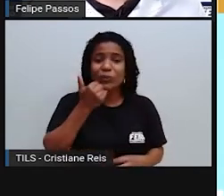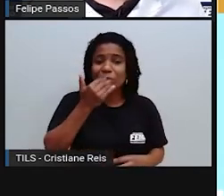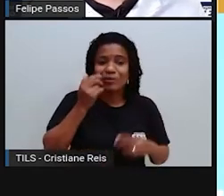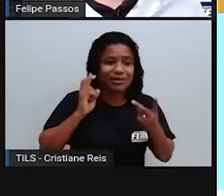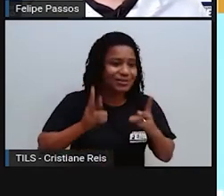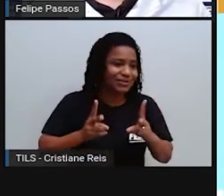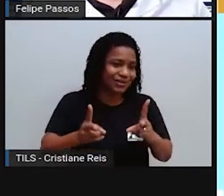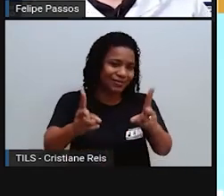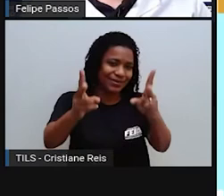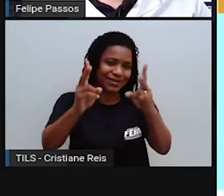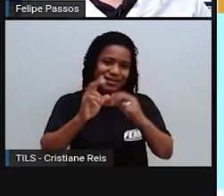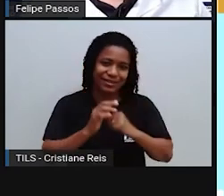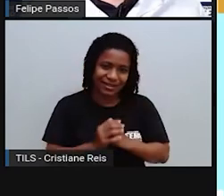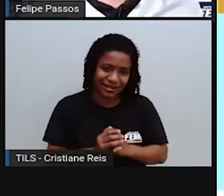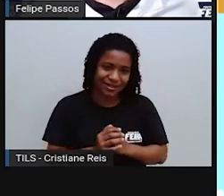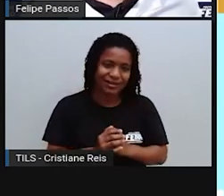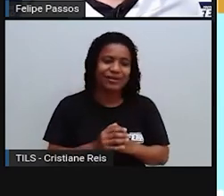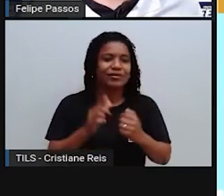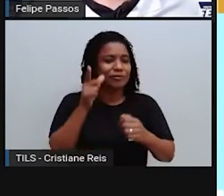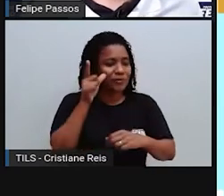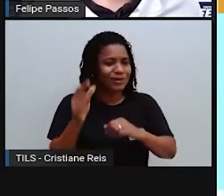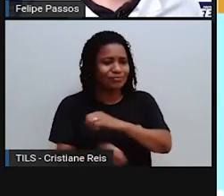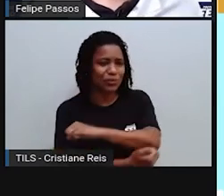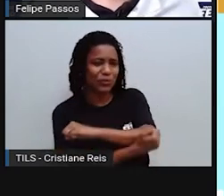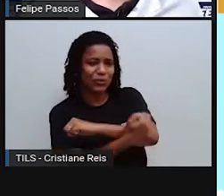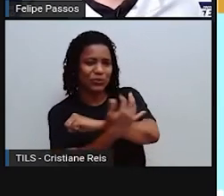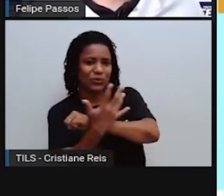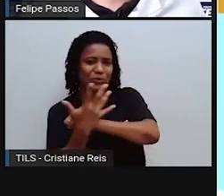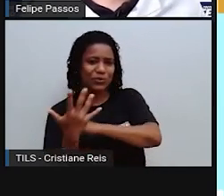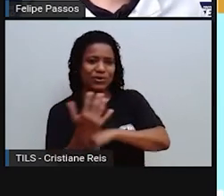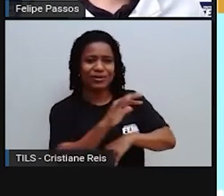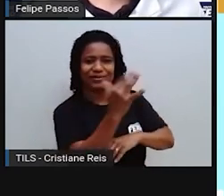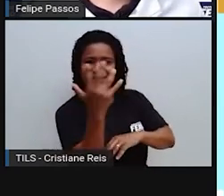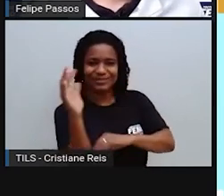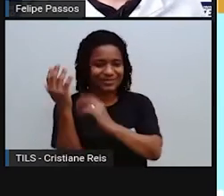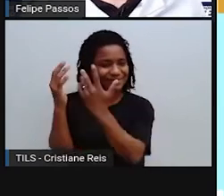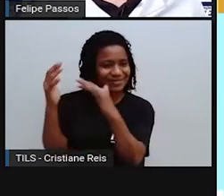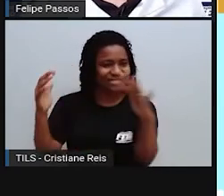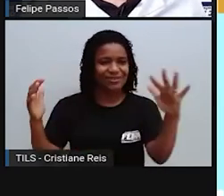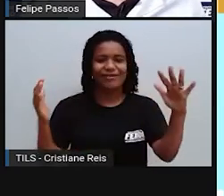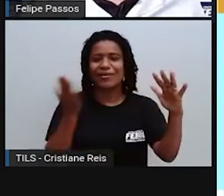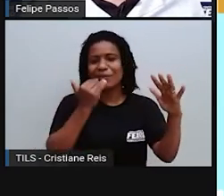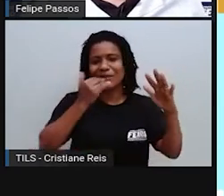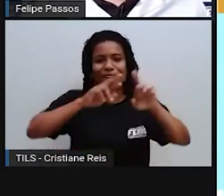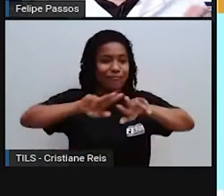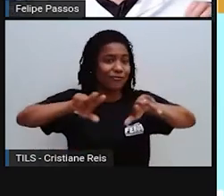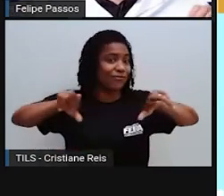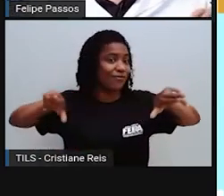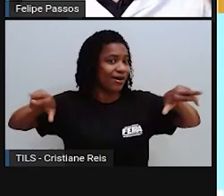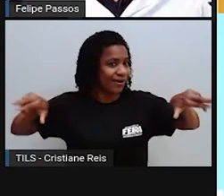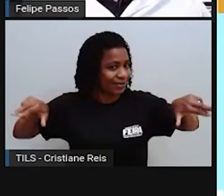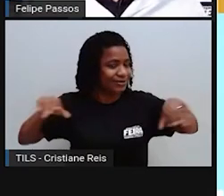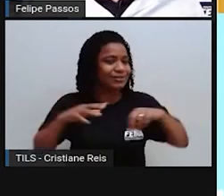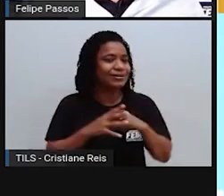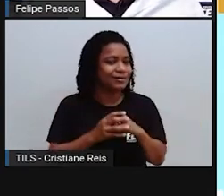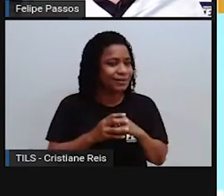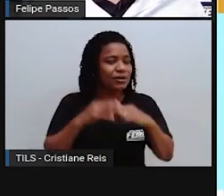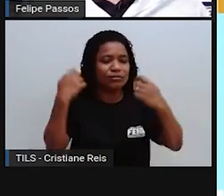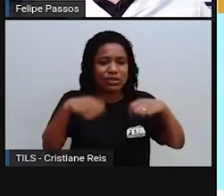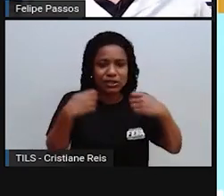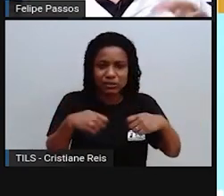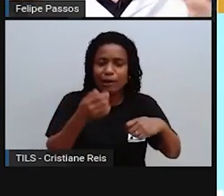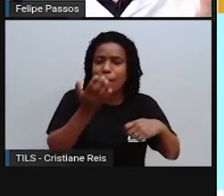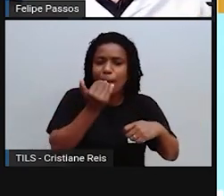Sendo que na natureza, tem centenas de espécies de plantas que são comestíveis. Então, a gente precisaria abrir um pouco a nossa